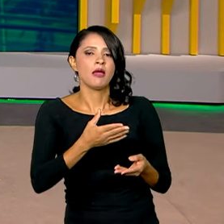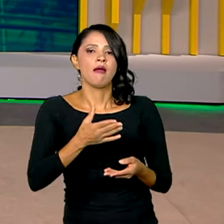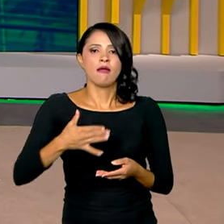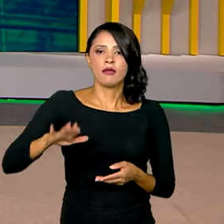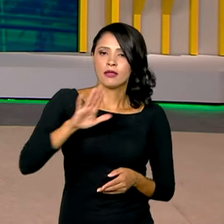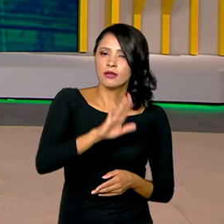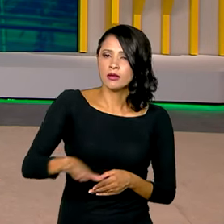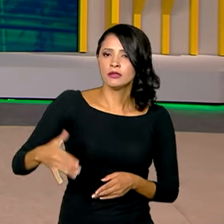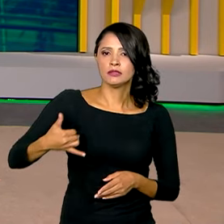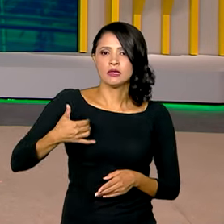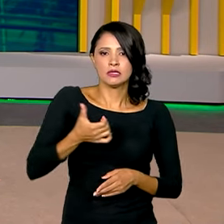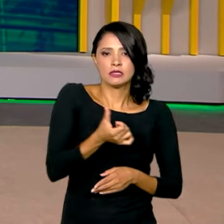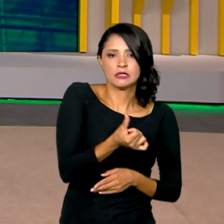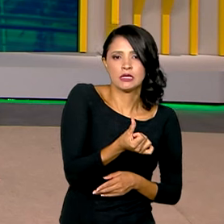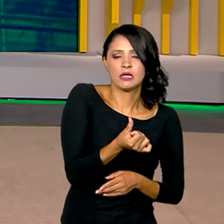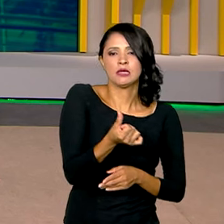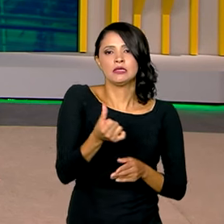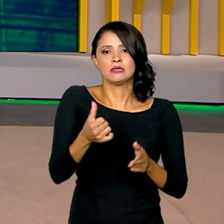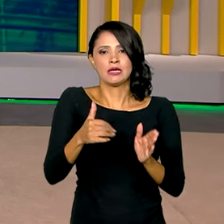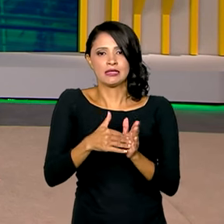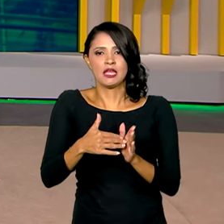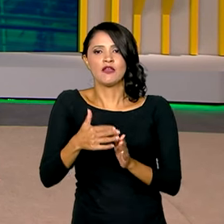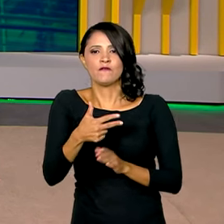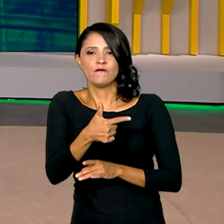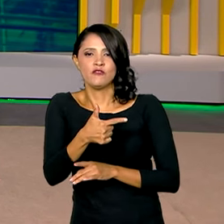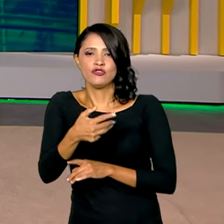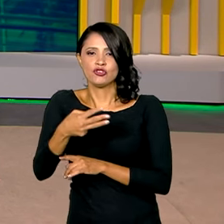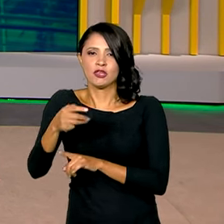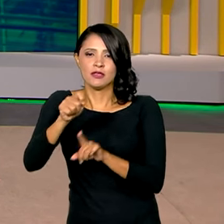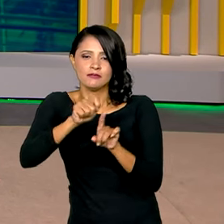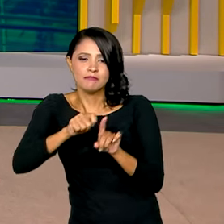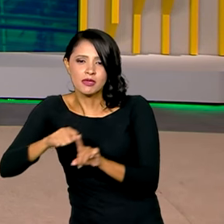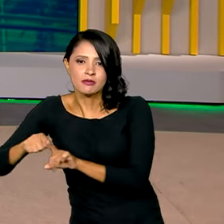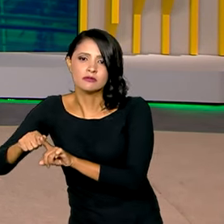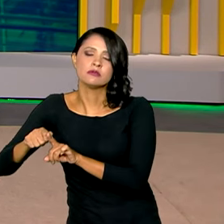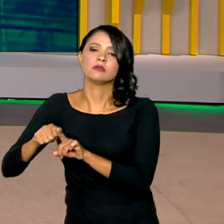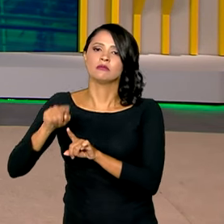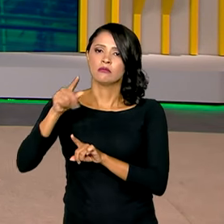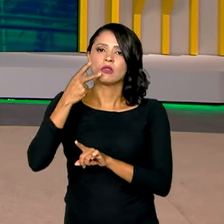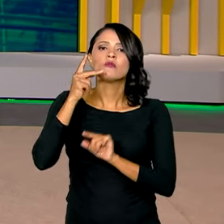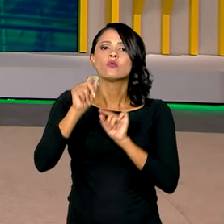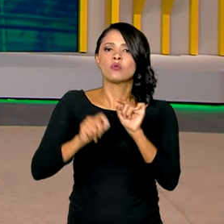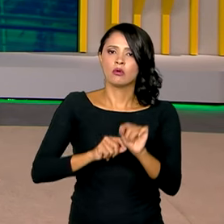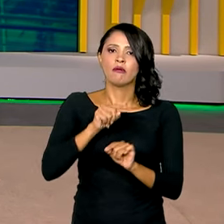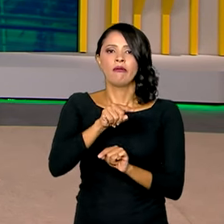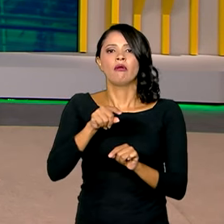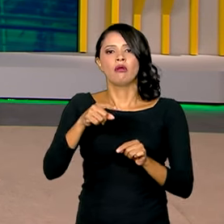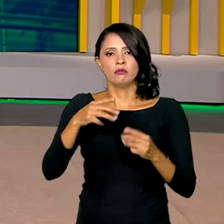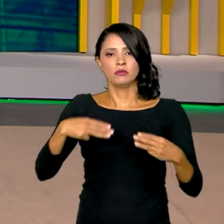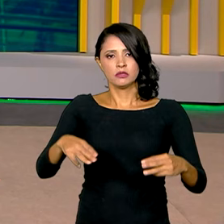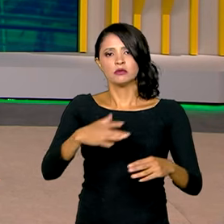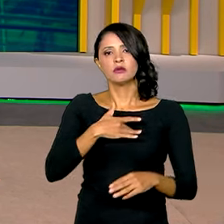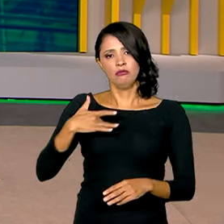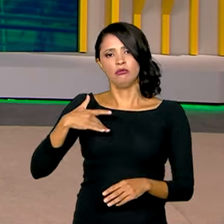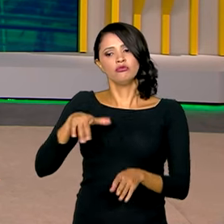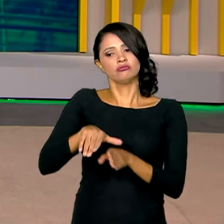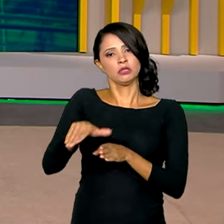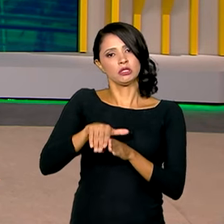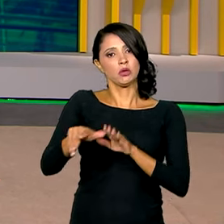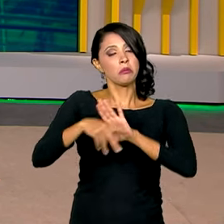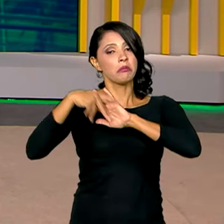6 a 23 meses de idade. No Brasil, o Ministério da Saúde tem uma recomendação própria do alimento como